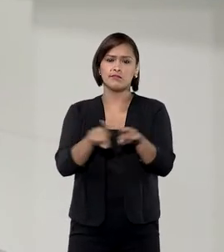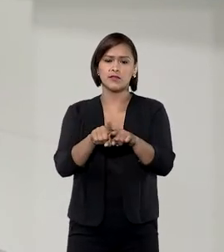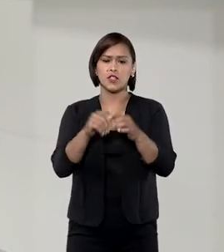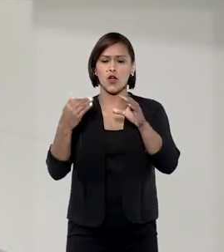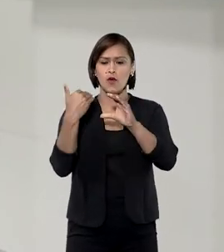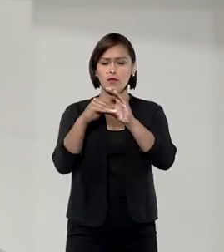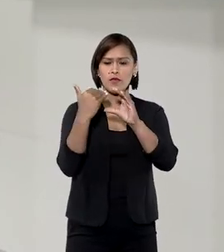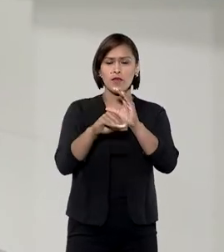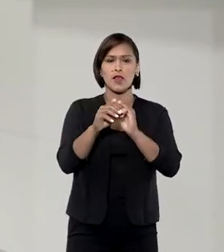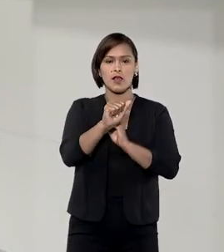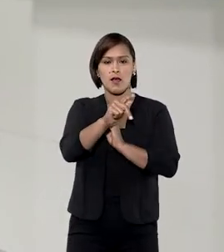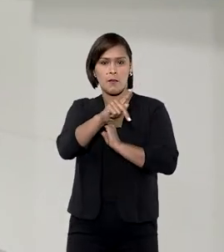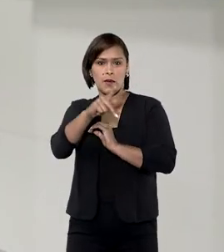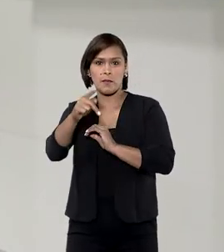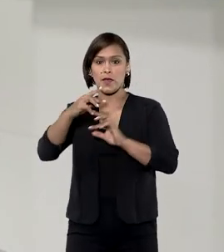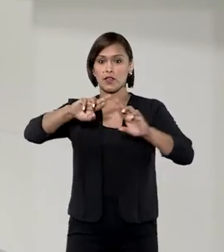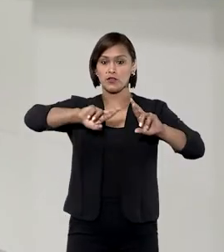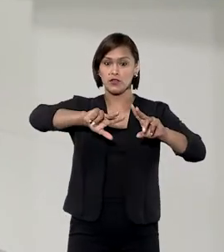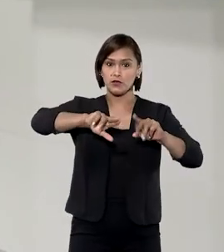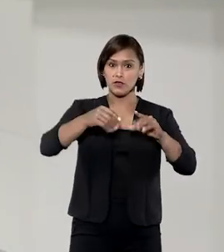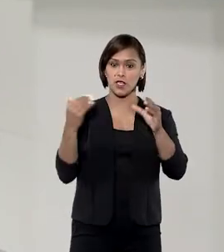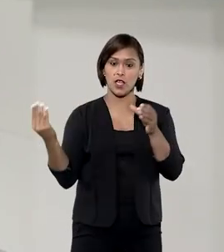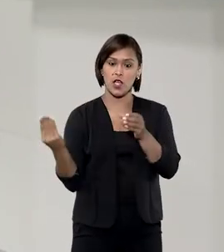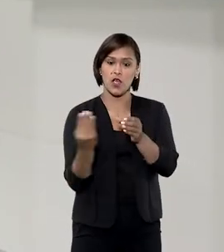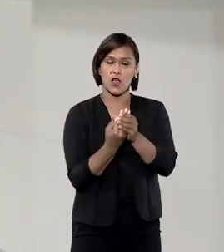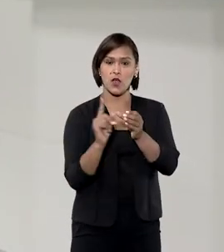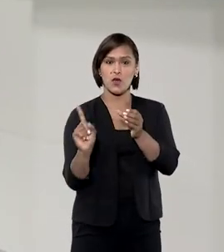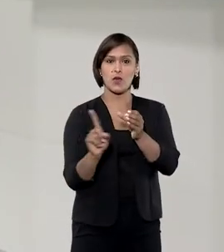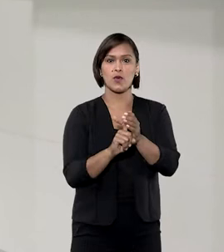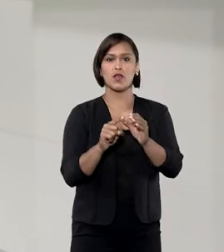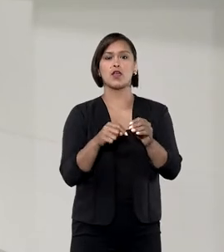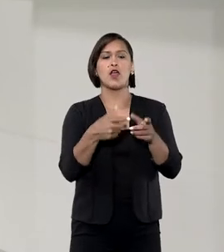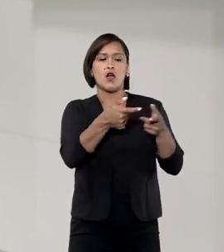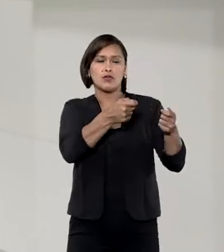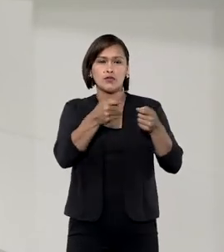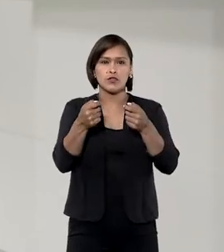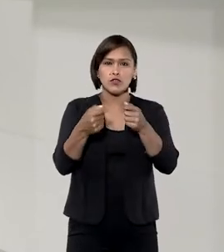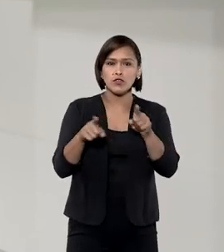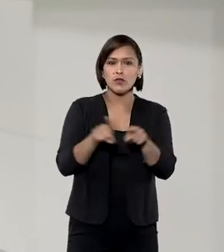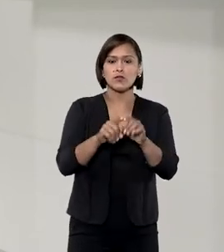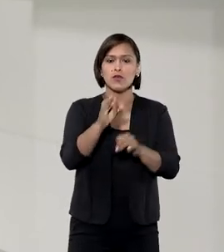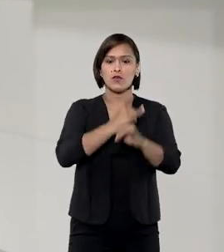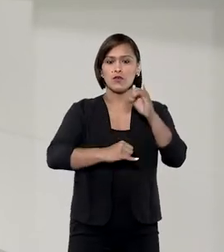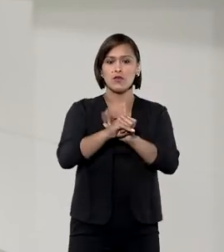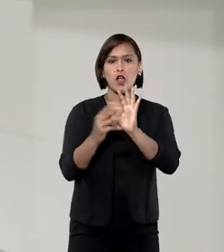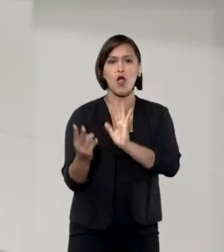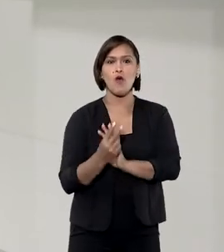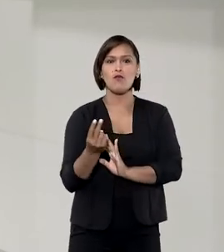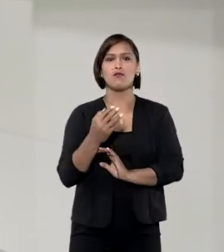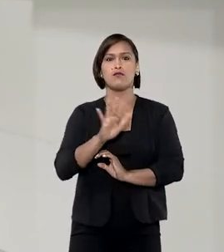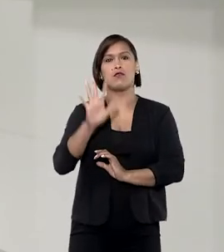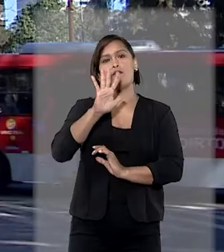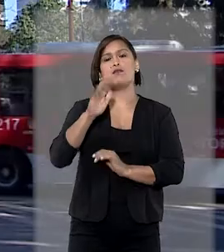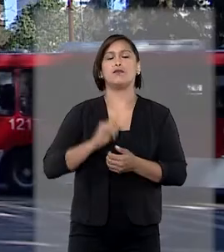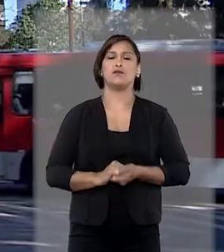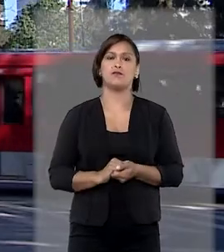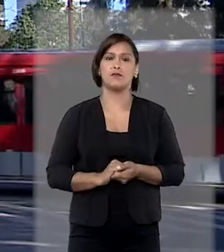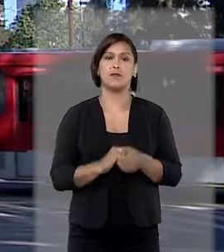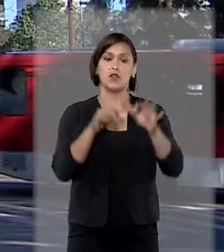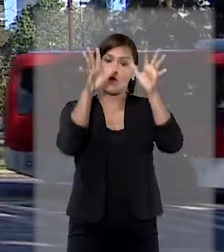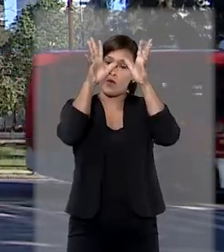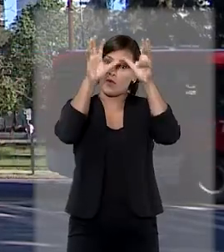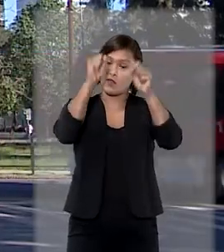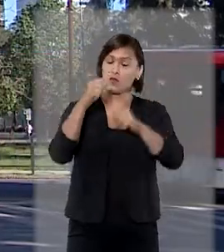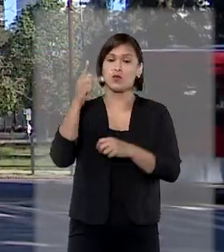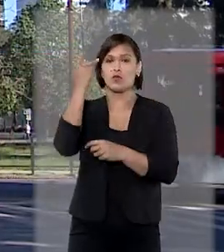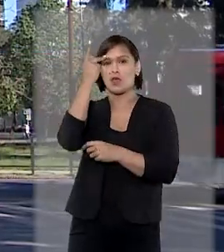fornecimento de aplicativos e serviços de terceiros, inclusive jogos eletrônicos, que aumentaram o valor da conta. O Tribunal